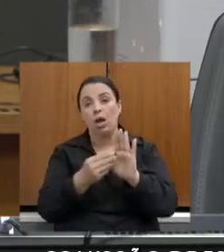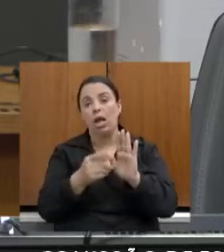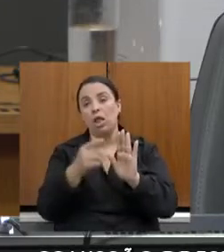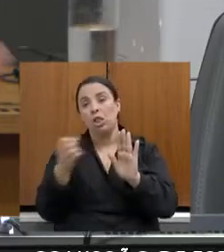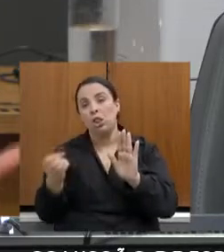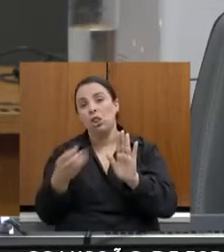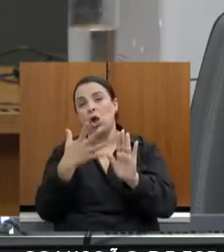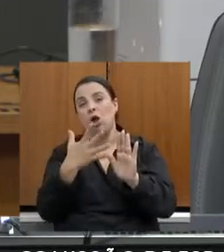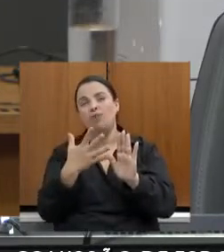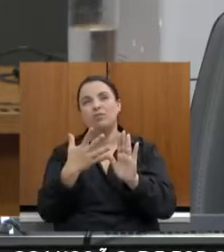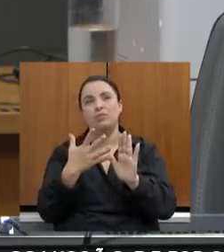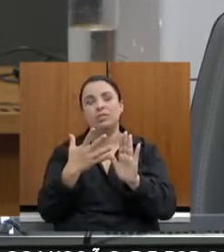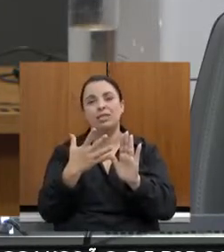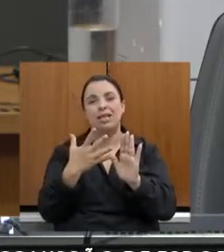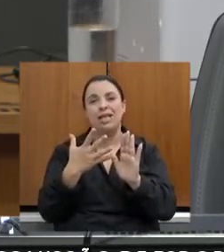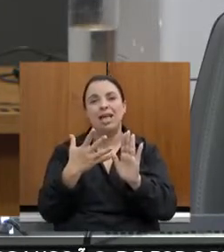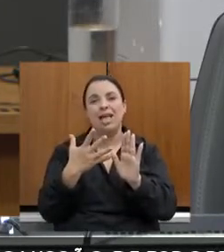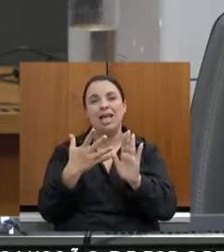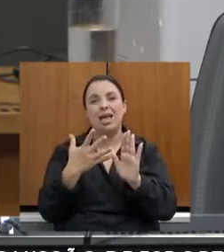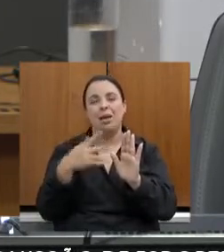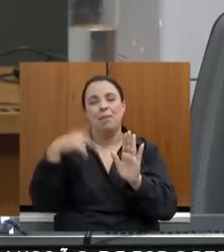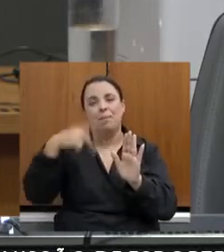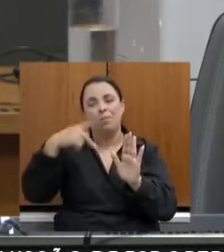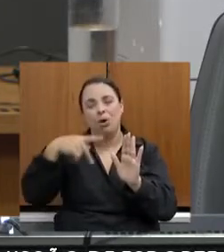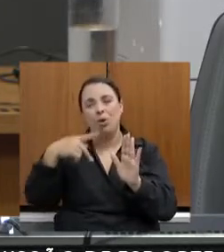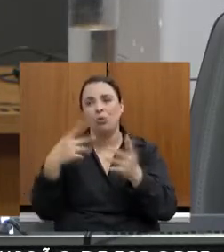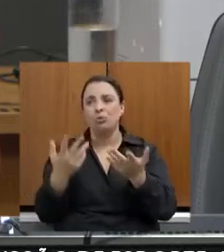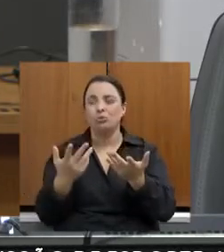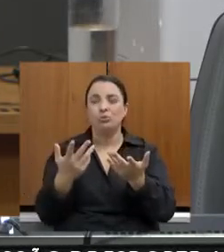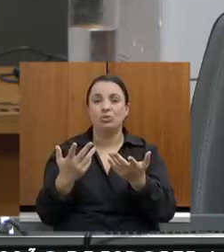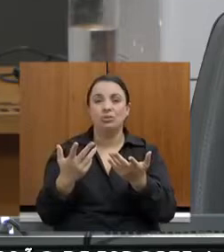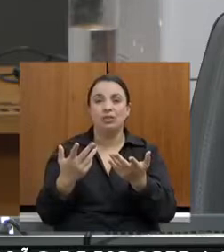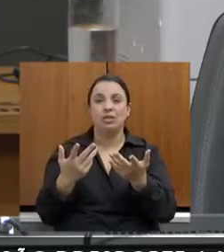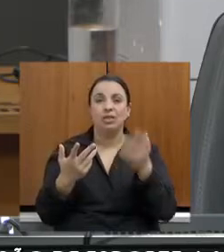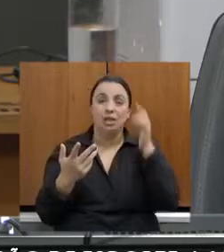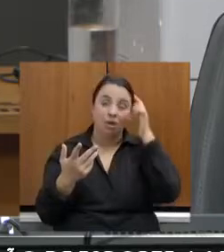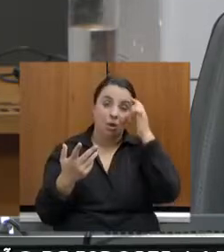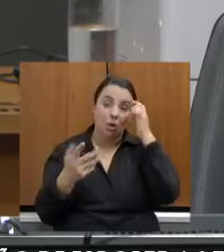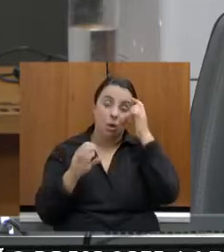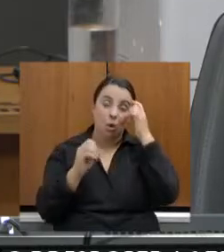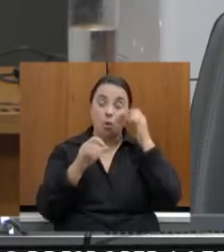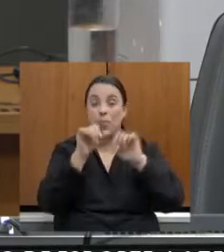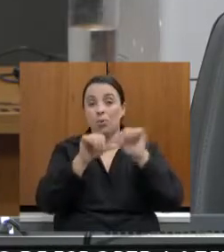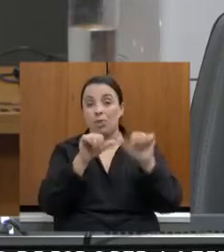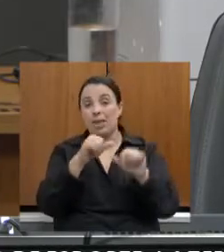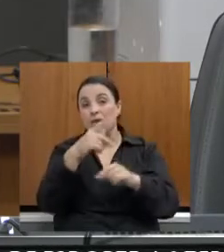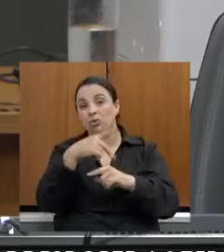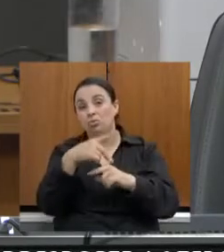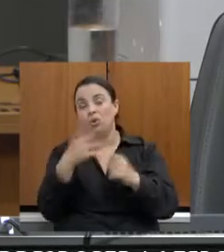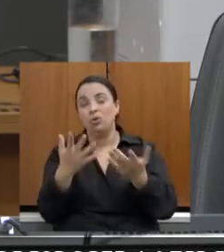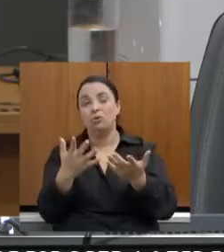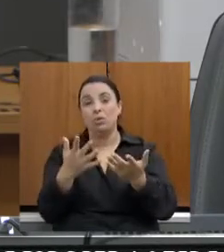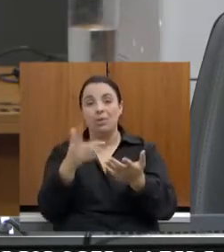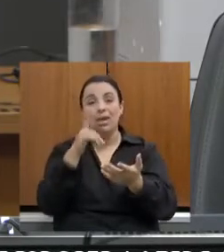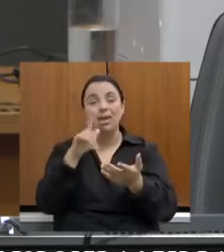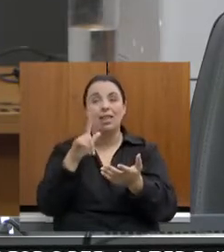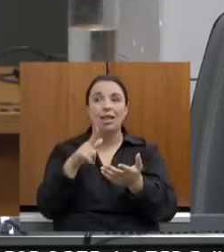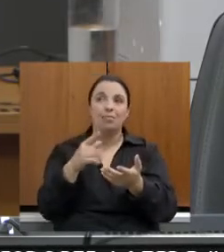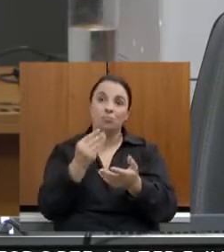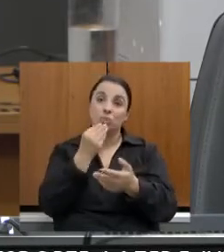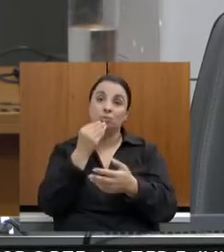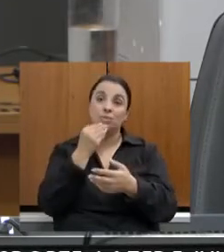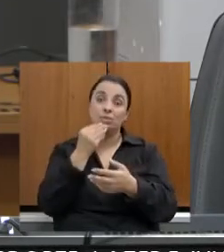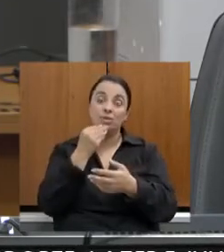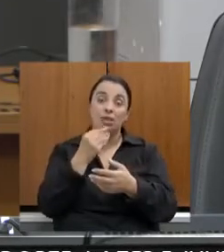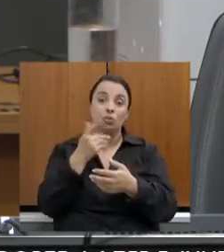ou alterar os pesos existentes para que haja essa maior probabilidade de ganhos e cada município que receba